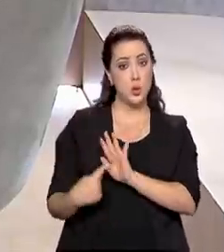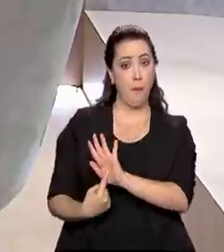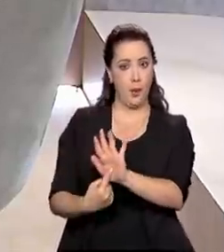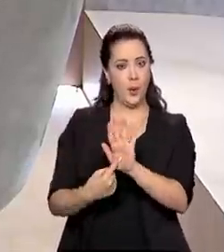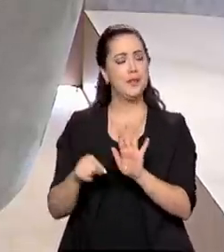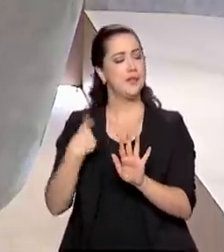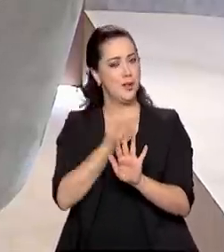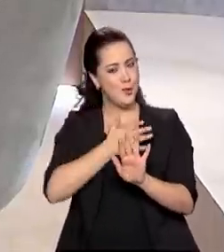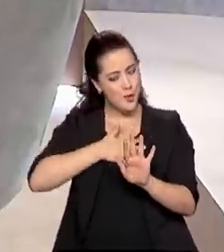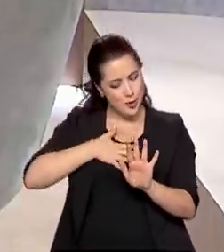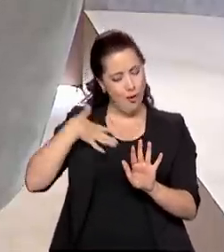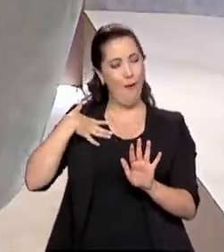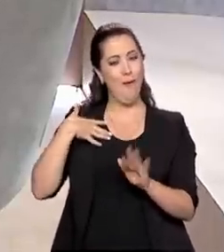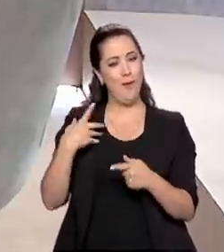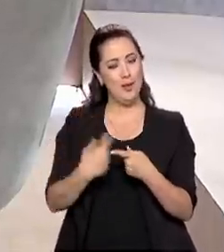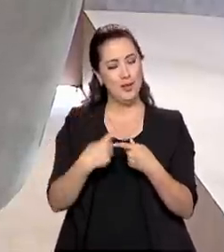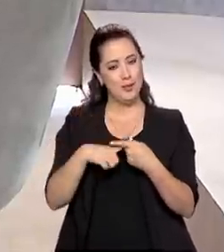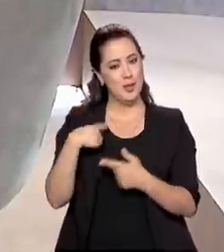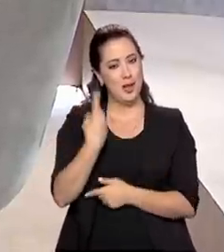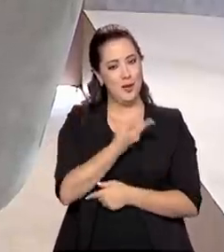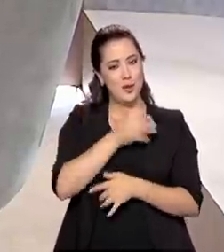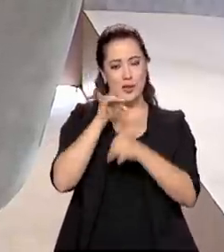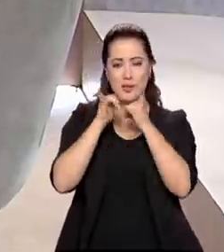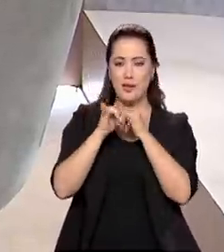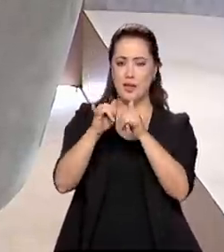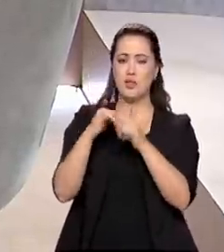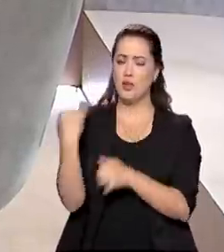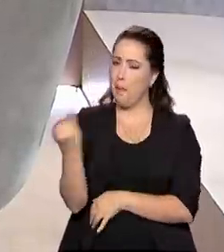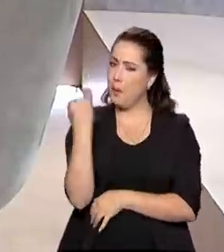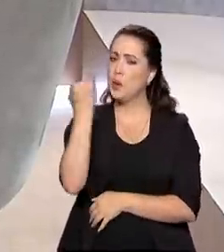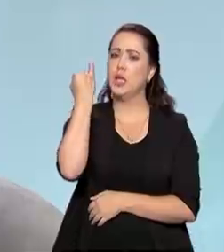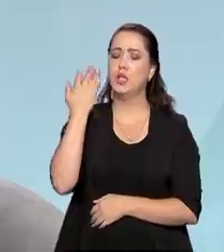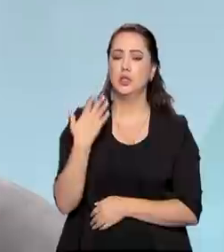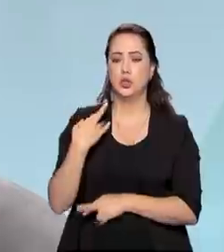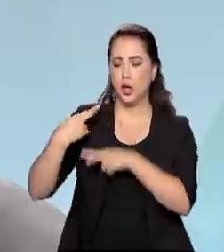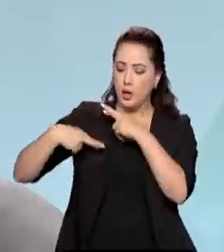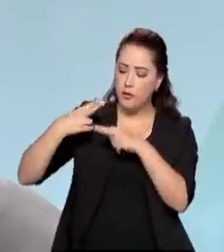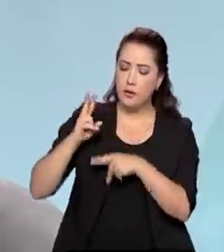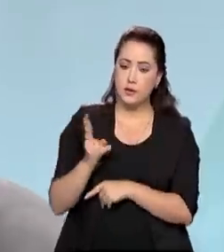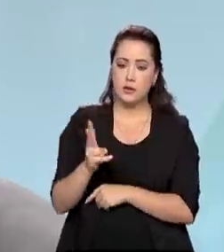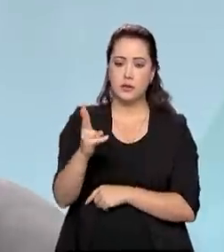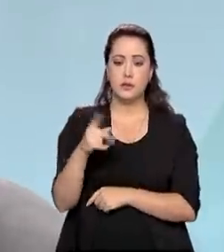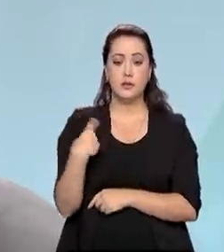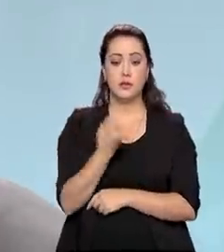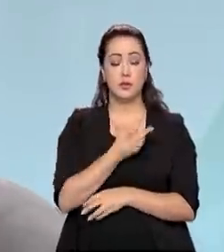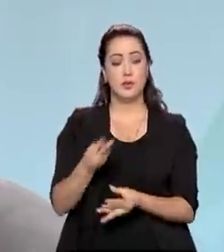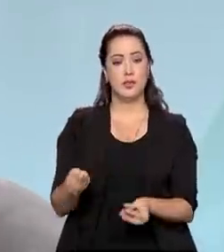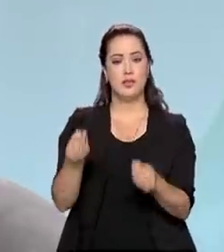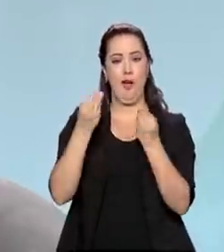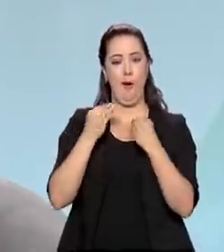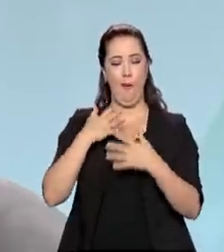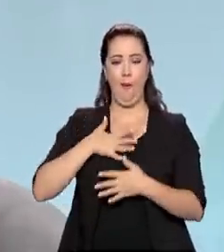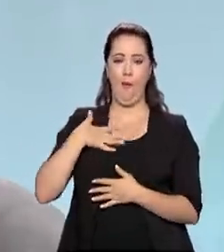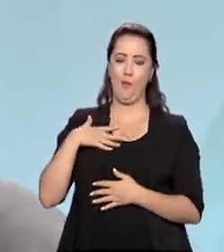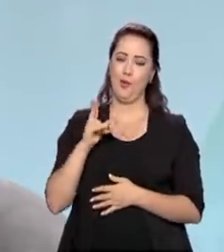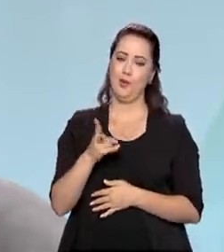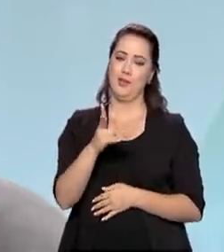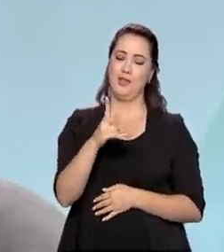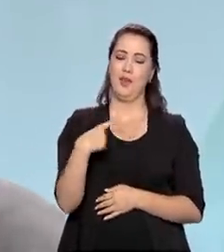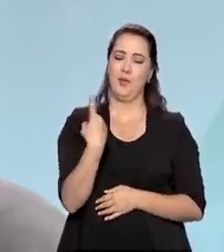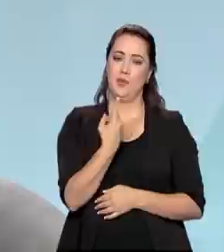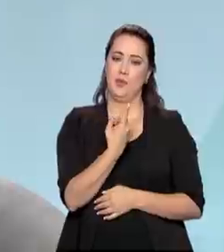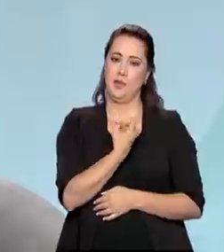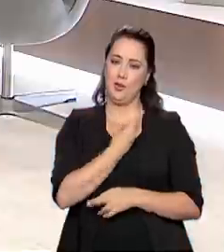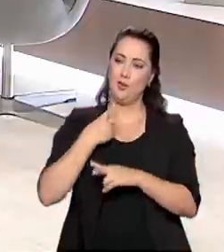a nossa matriz, a importância da nossa matriz e nos deixa muito orgulhosos como brasileiros ter uma matriz tão